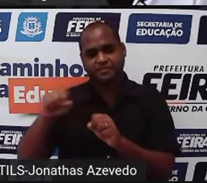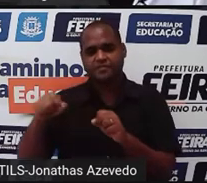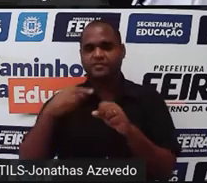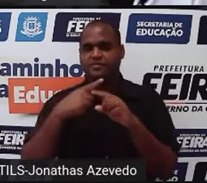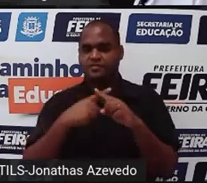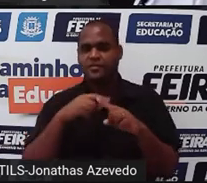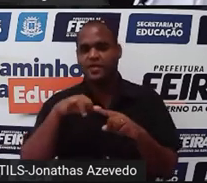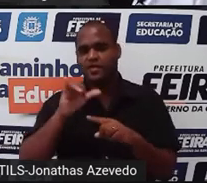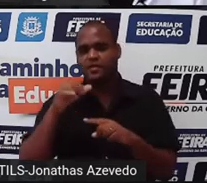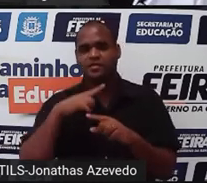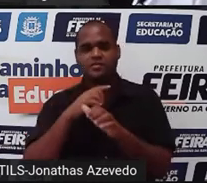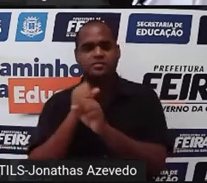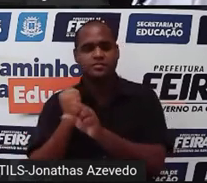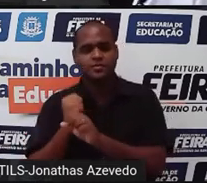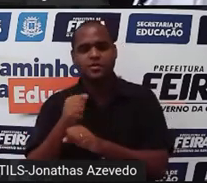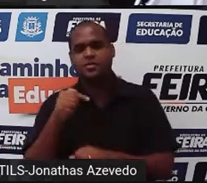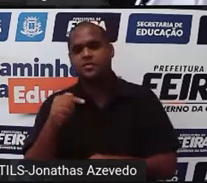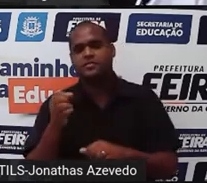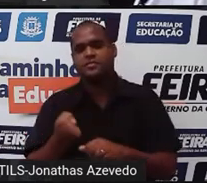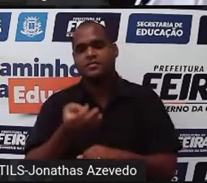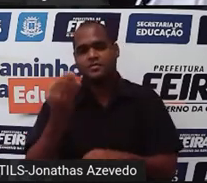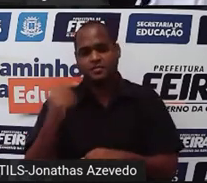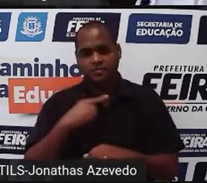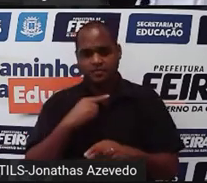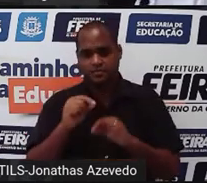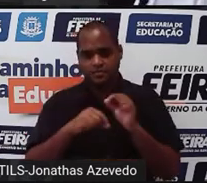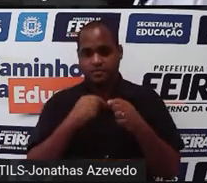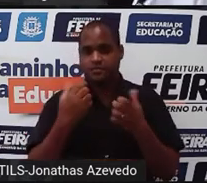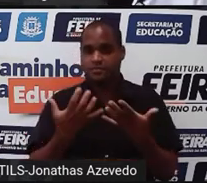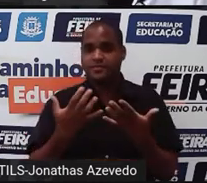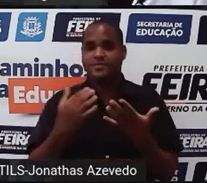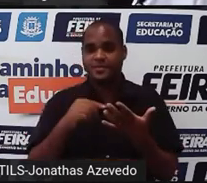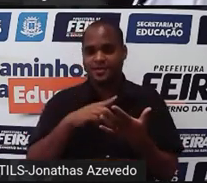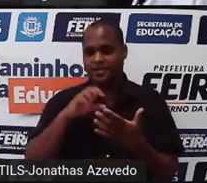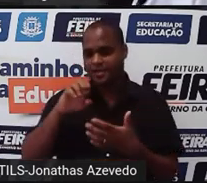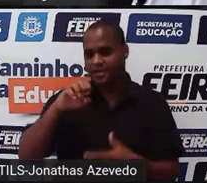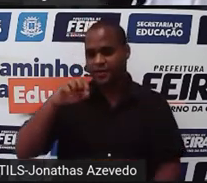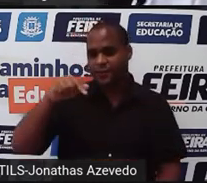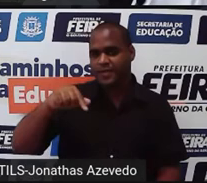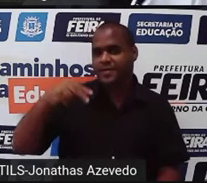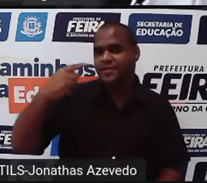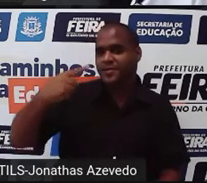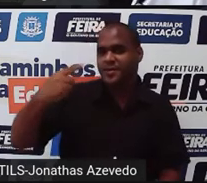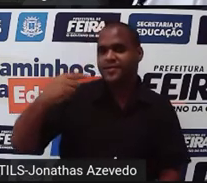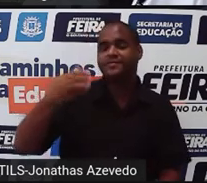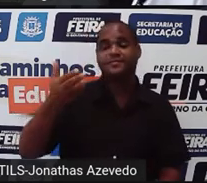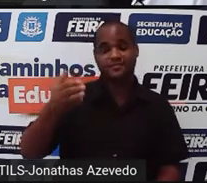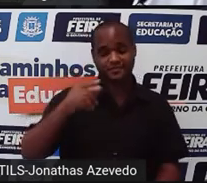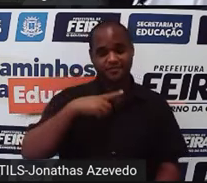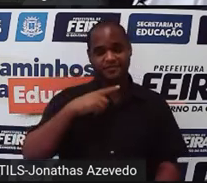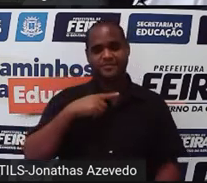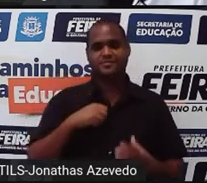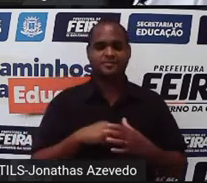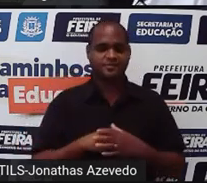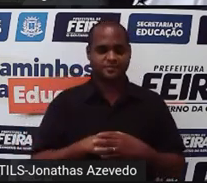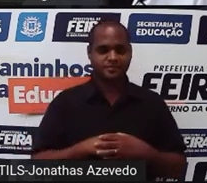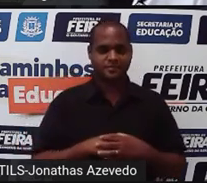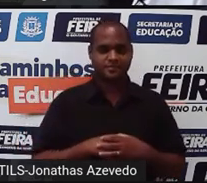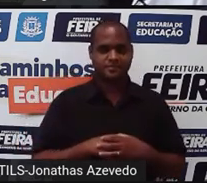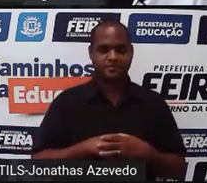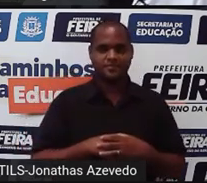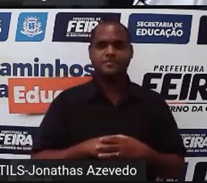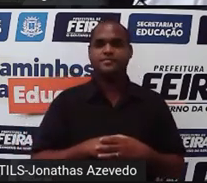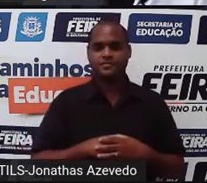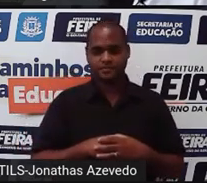Y é igual a sete o que é que eu tenho aí? Eu tenho uma equação do primeiro grau e essa equação tem